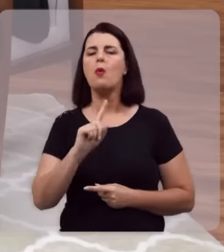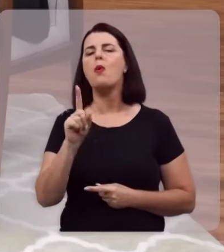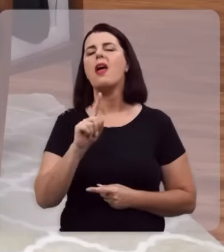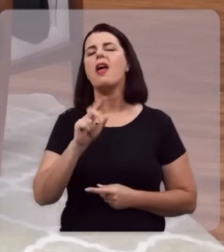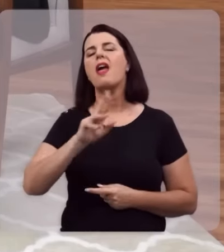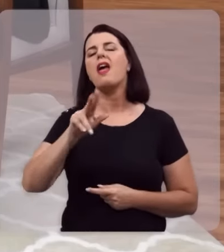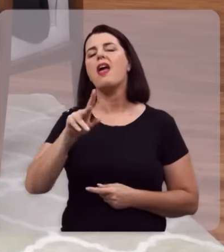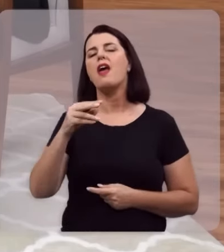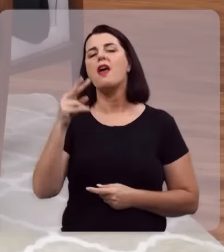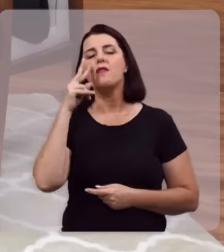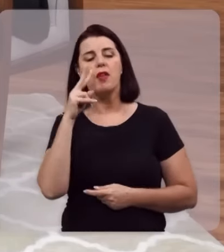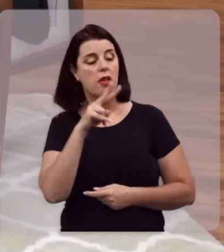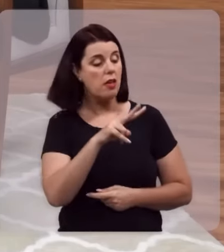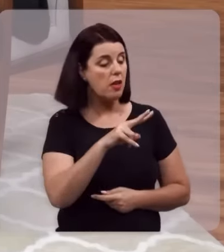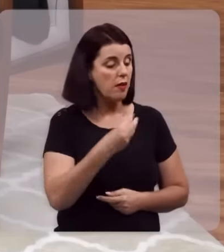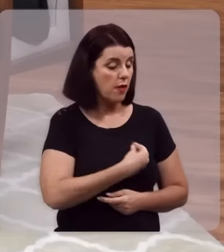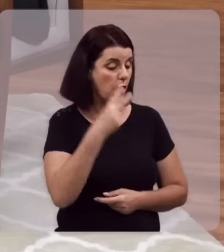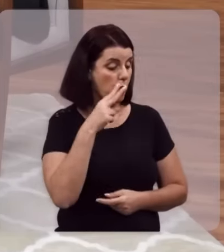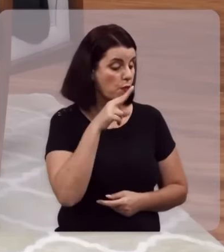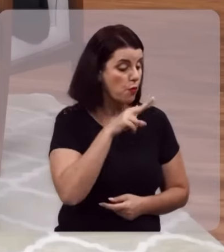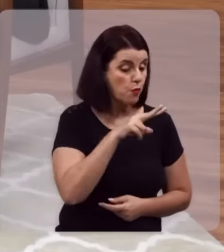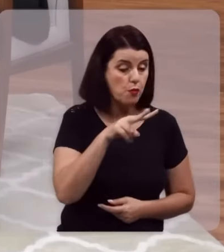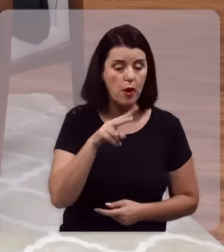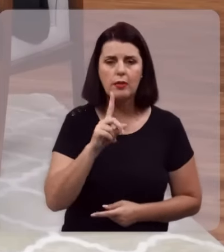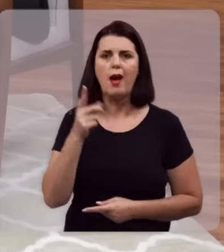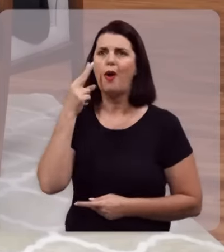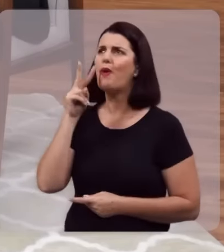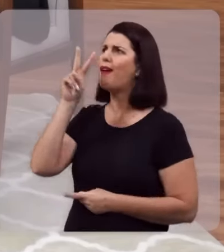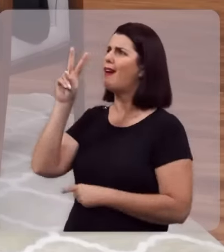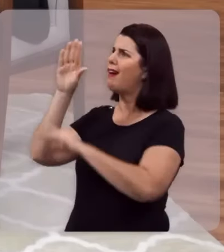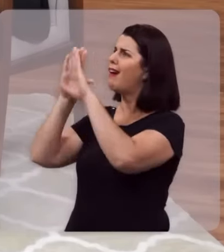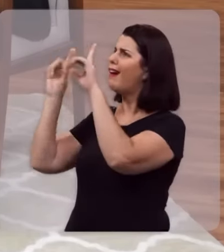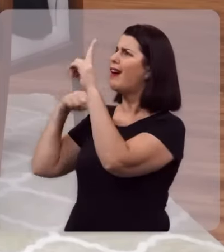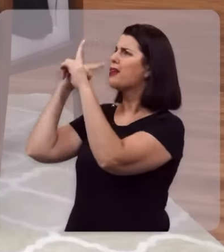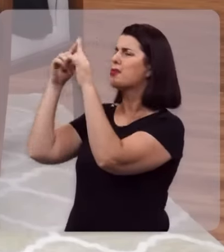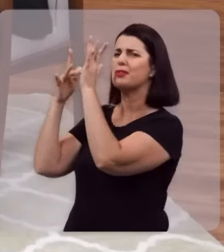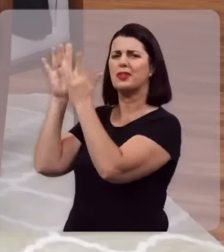como disse, não é viver olhando para baixo, é viver olhando para o alto, mas viver olhando para a cruz do nosso Senhor Jesus.